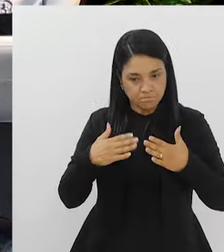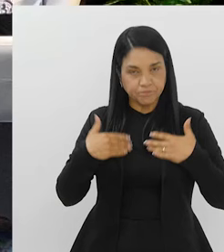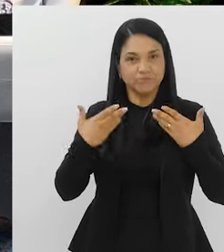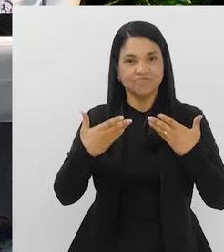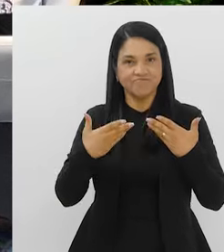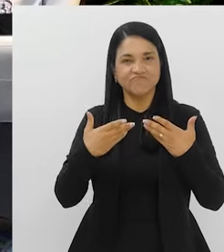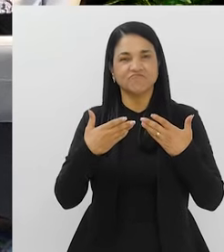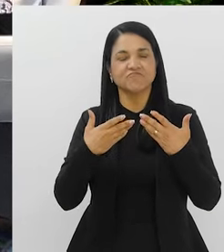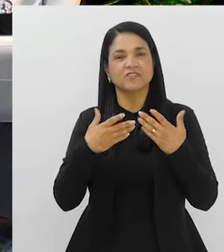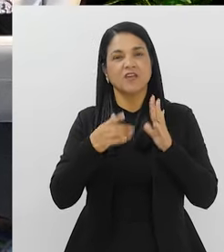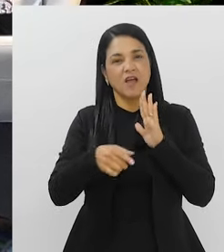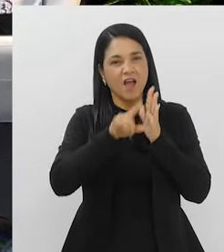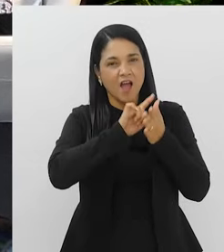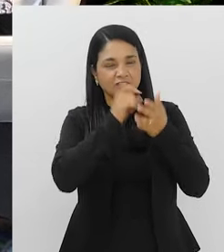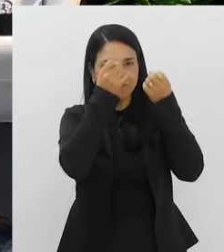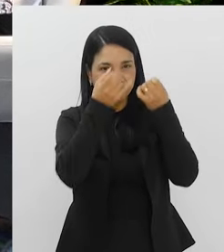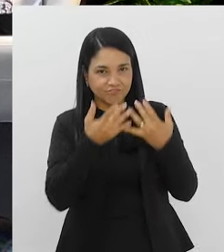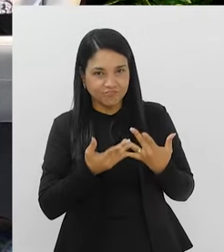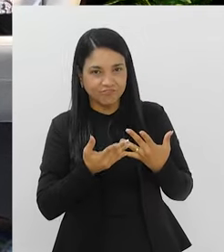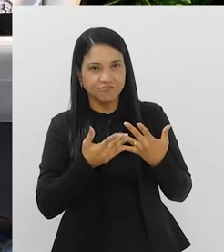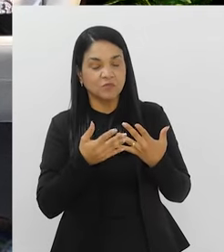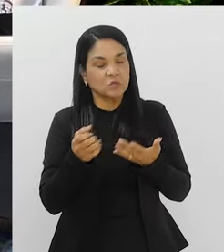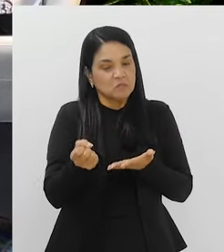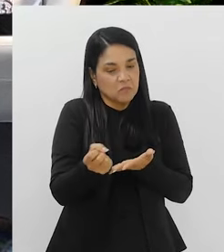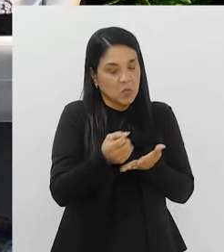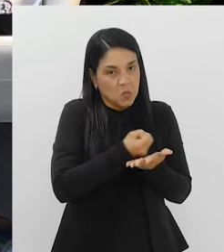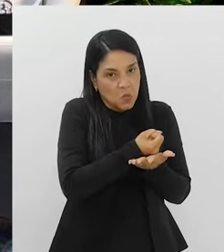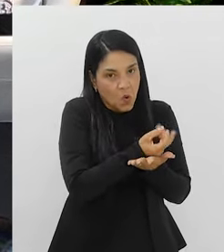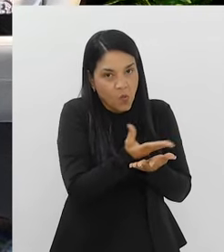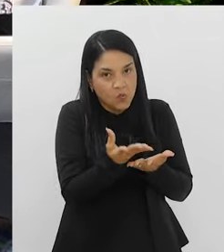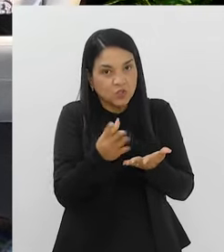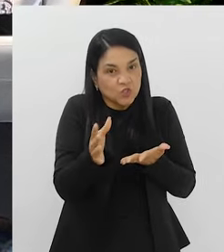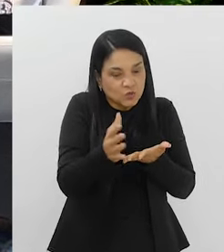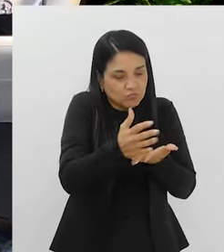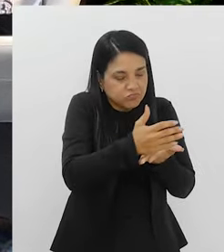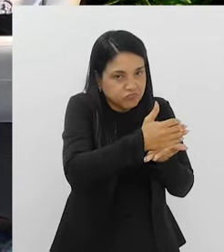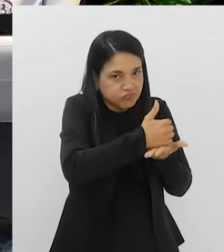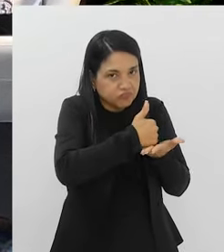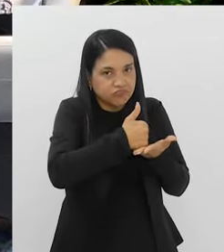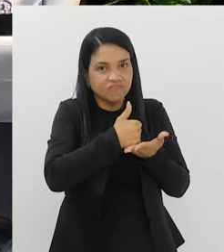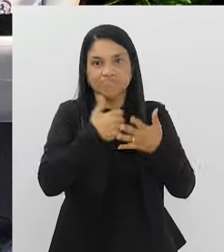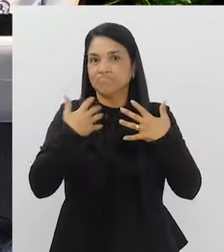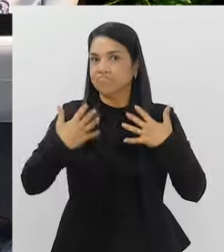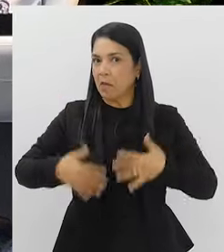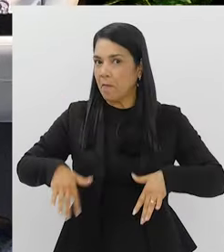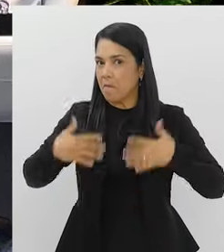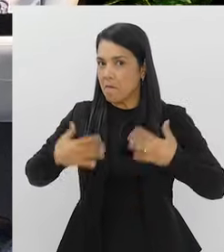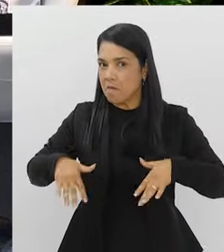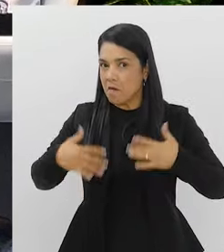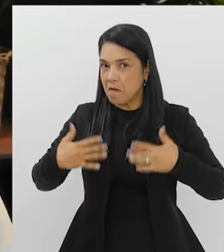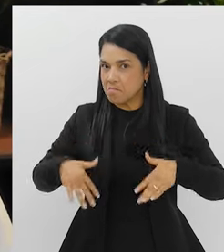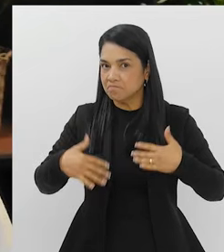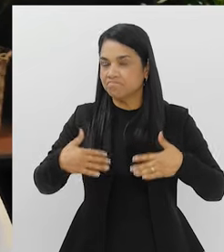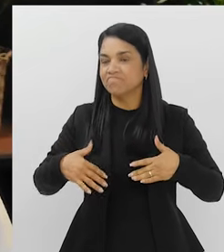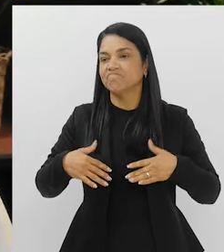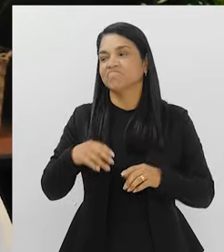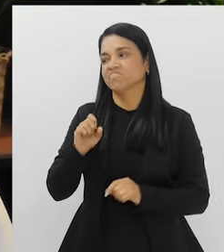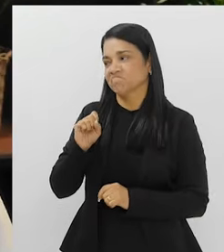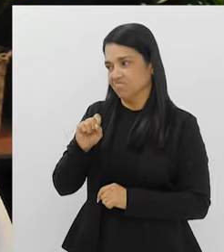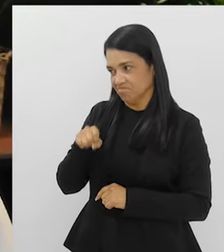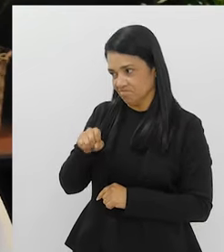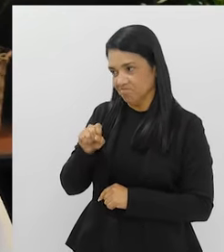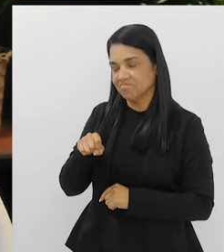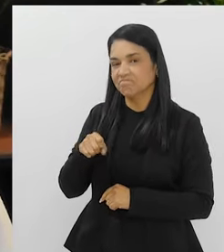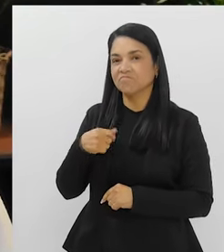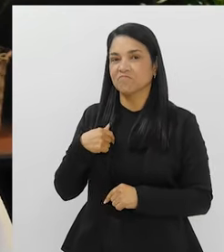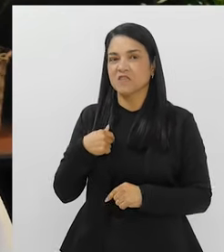A gente já falou alguns números aqui que são realmente aterrorizadores. Justamente. Porque a